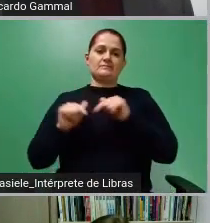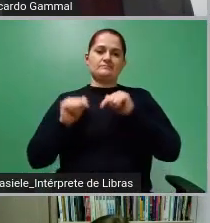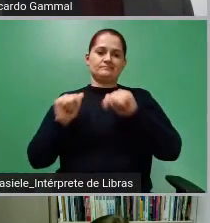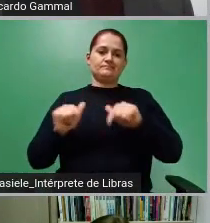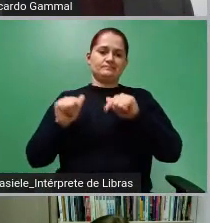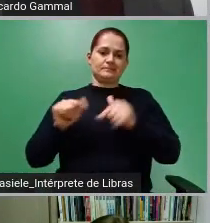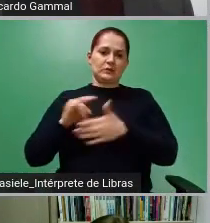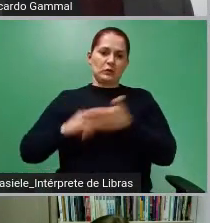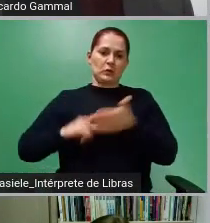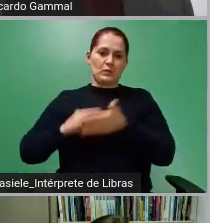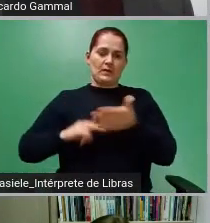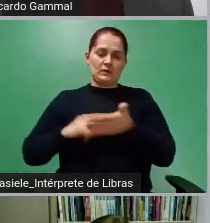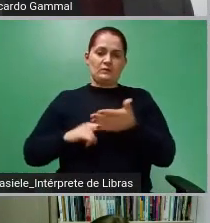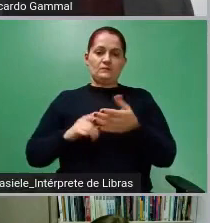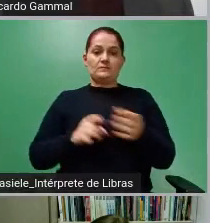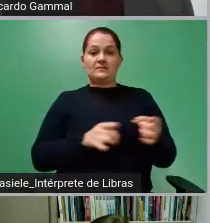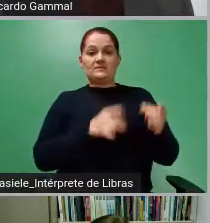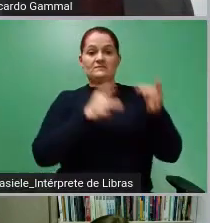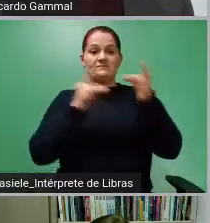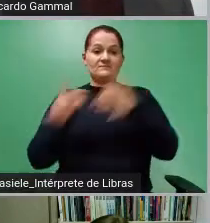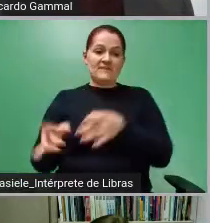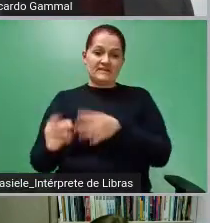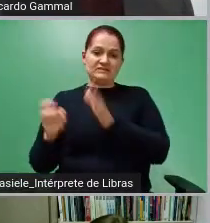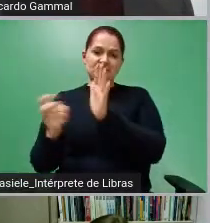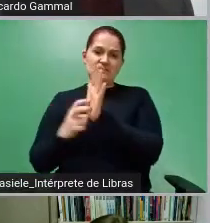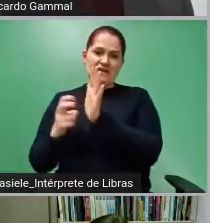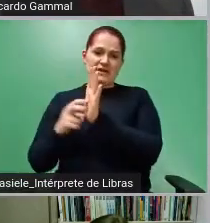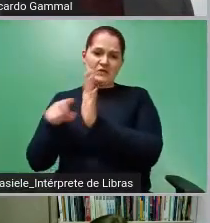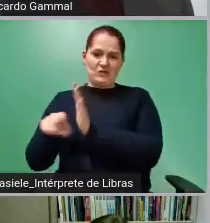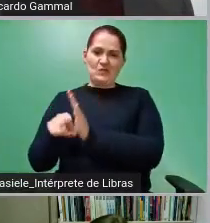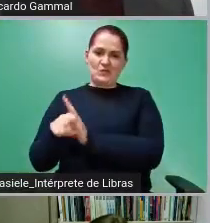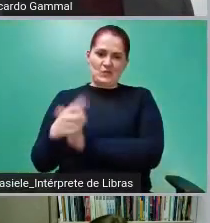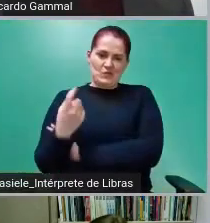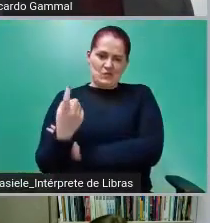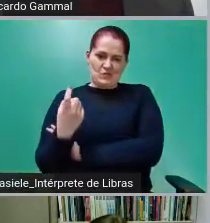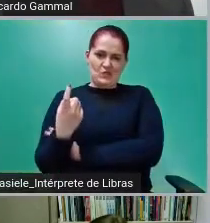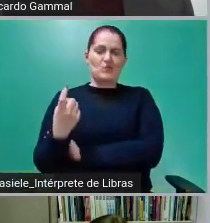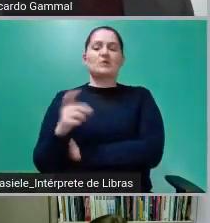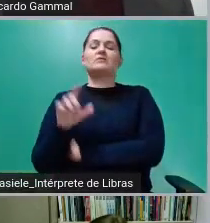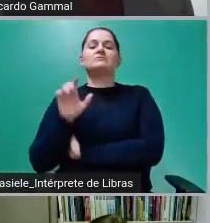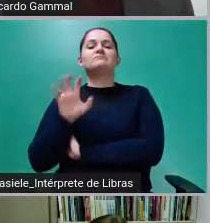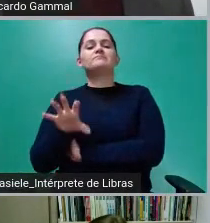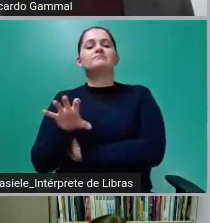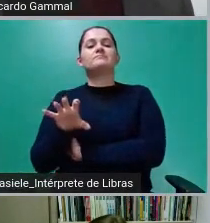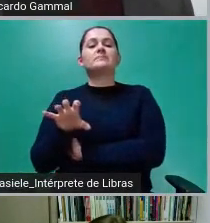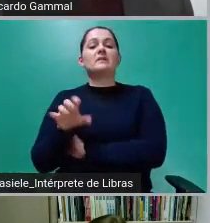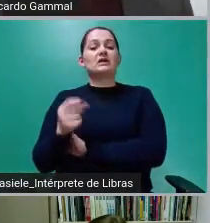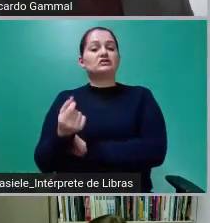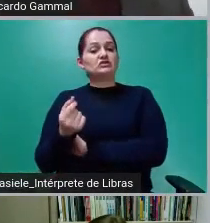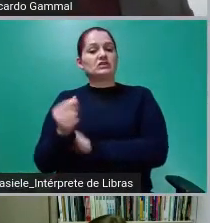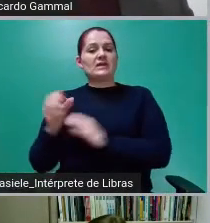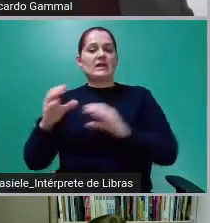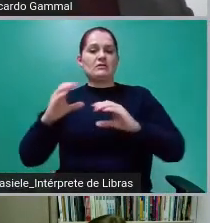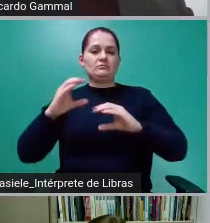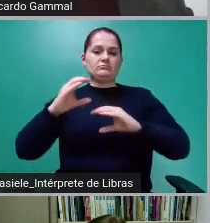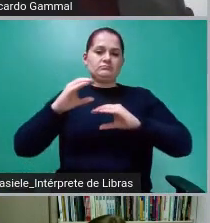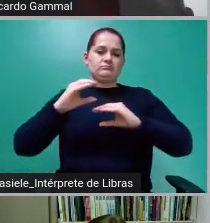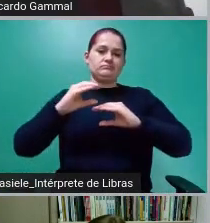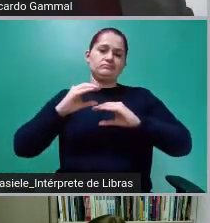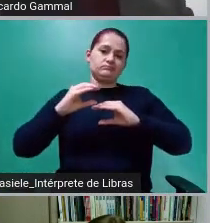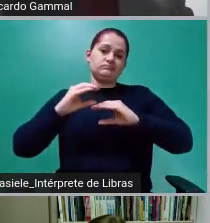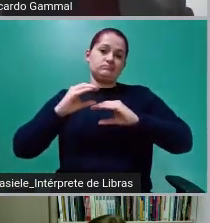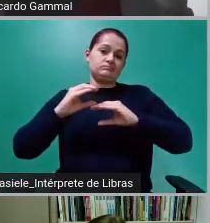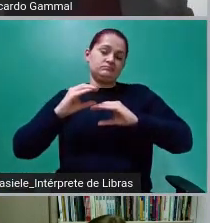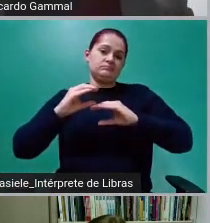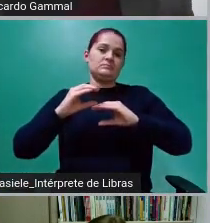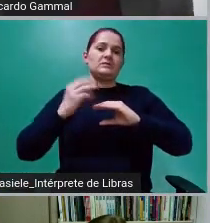o investidor privilegiado compra, uma parte do dinheiro ficou com a PBH Ativos SA, no exemplo concreto